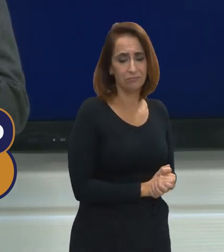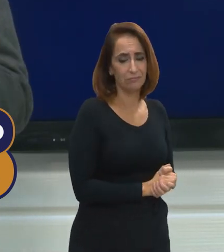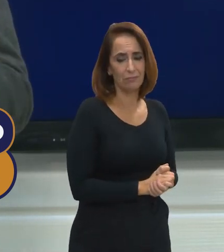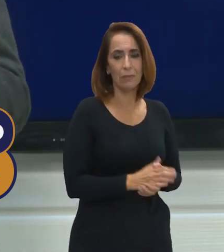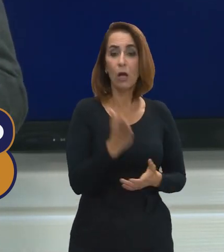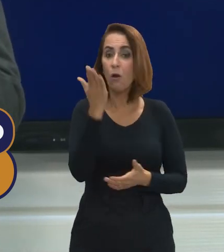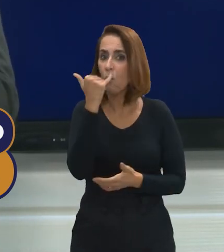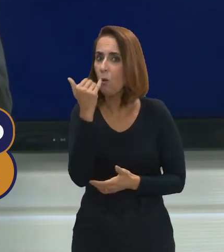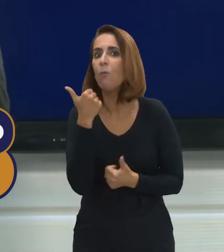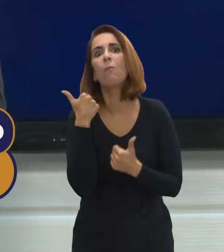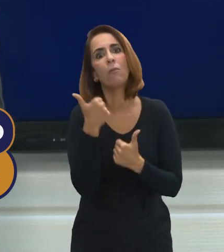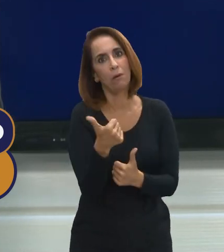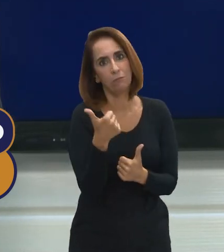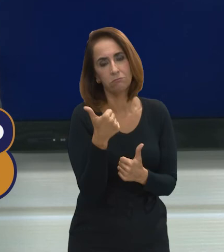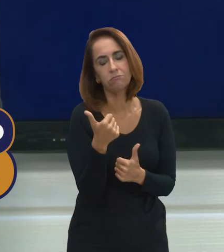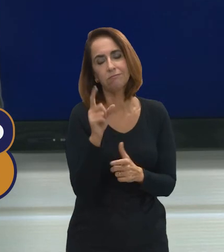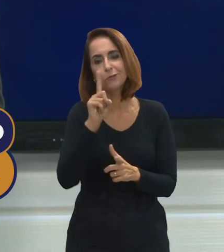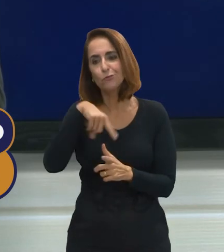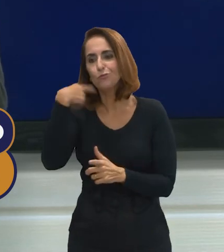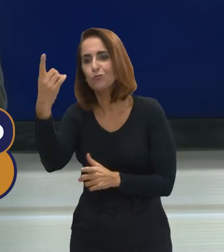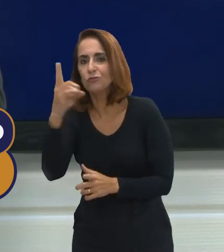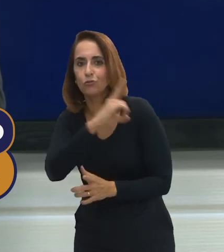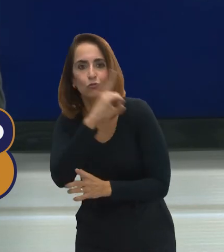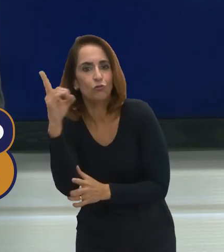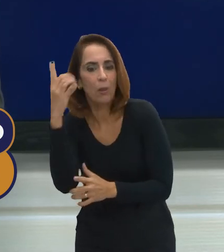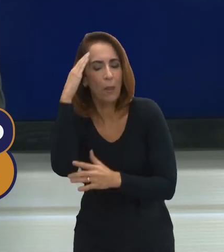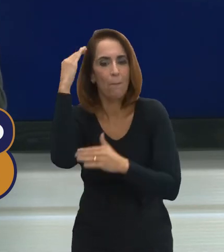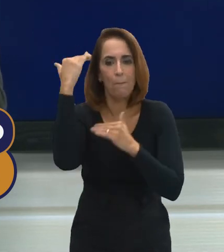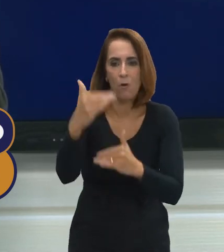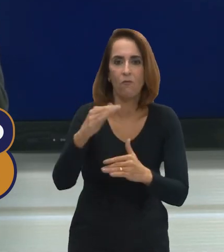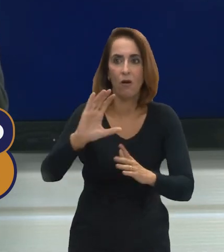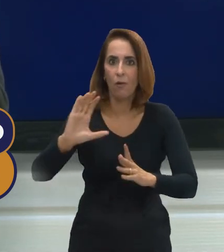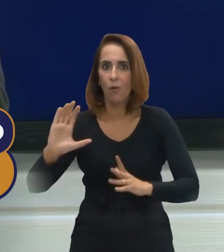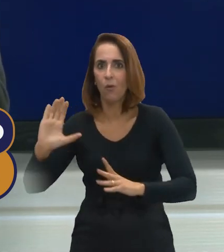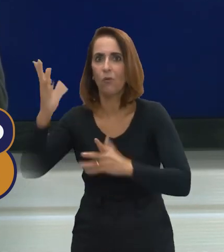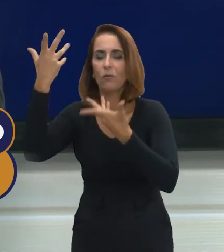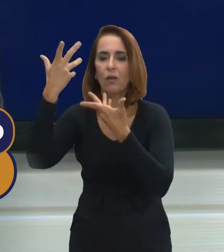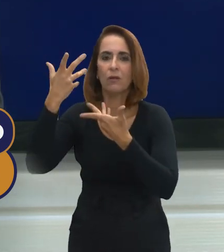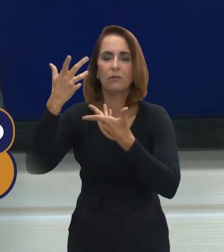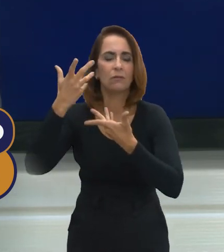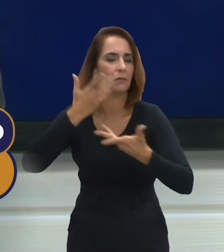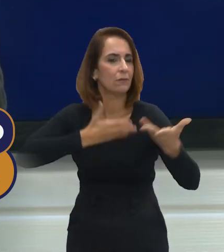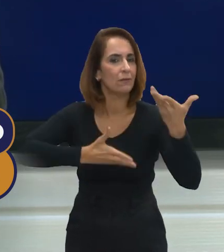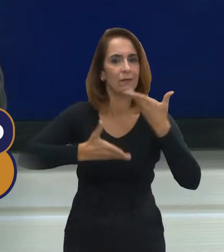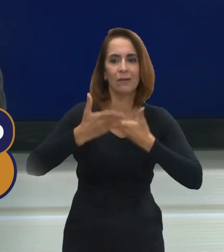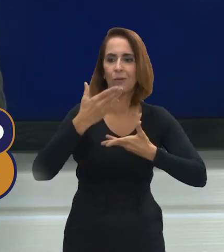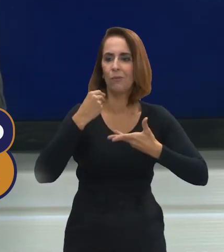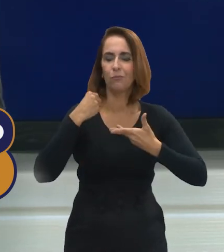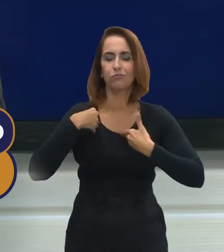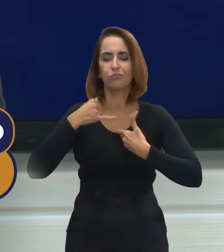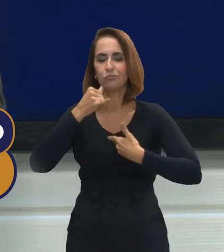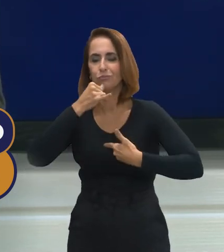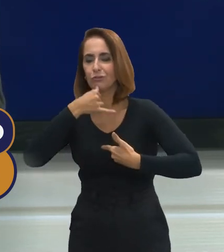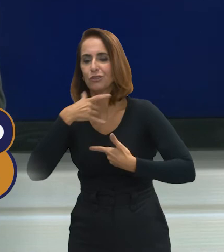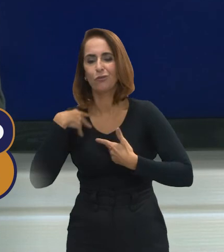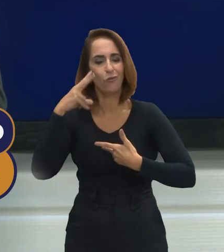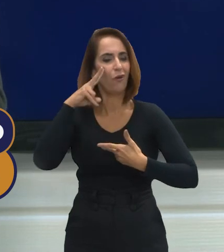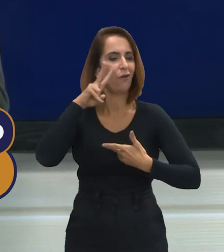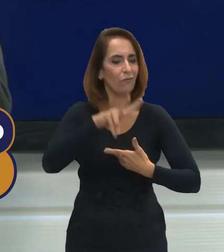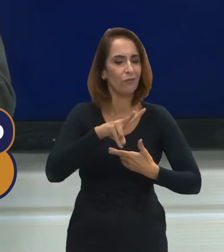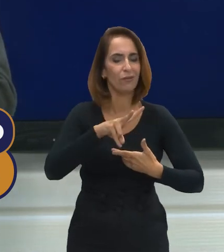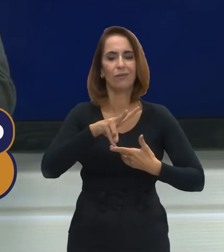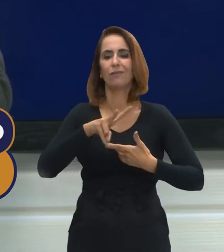e alimentem-se bem e no dia da prova acontece algo, um fenômeno aí muito triste que eu já